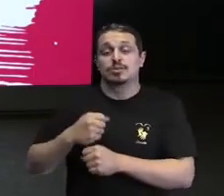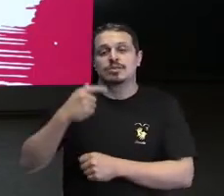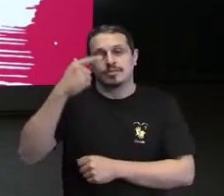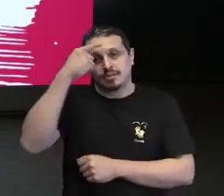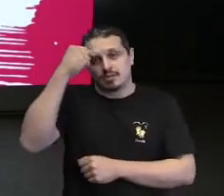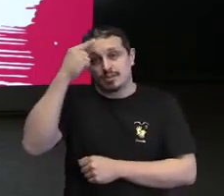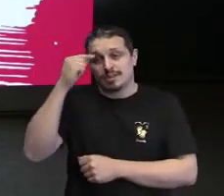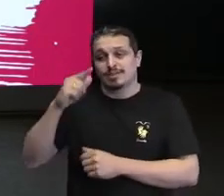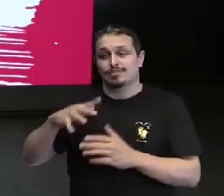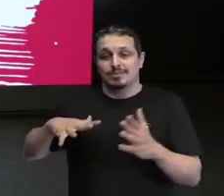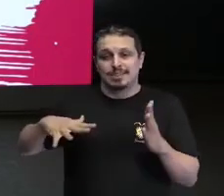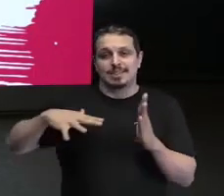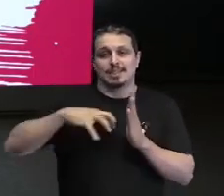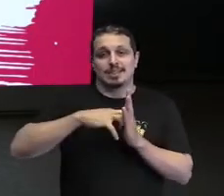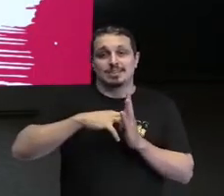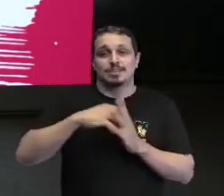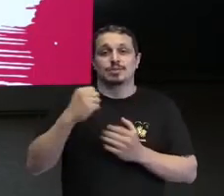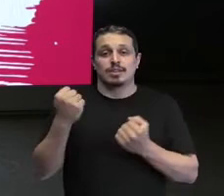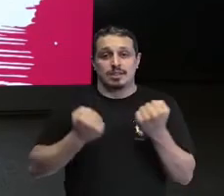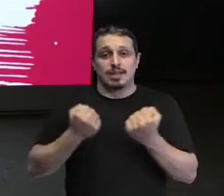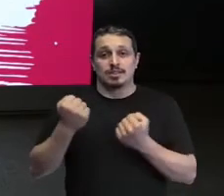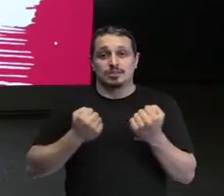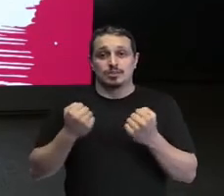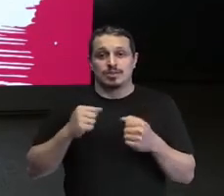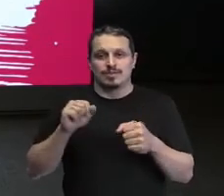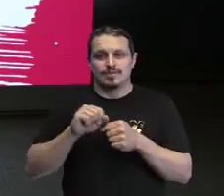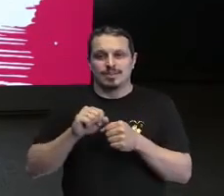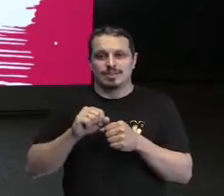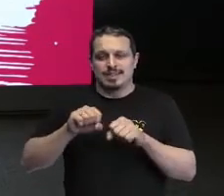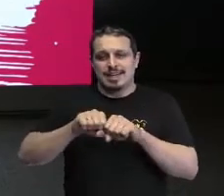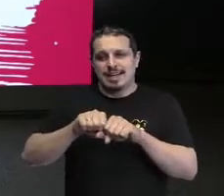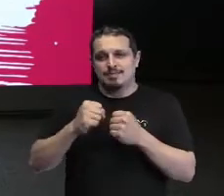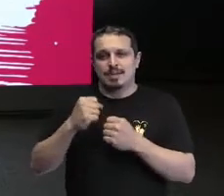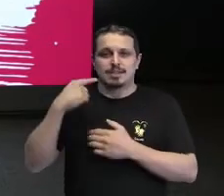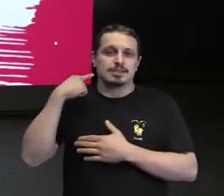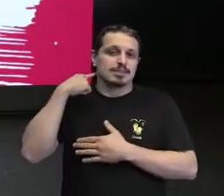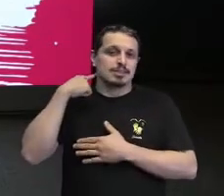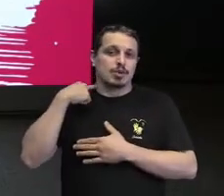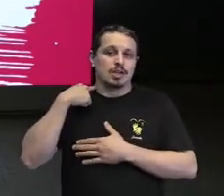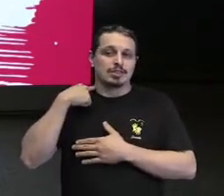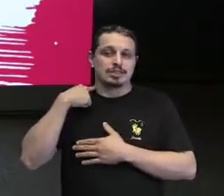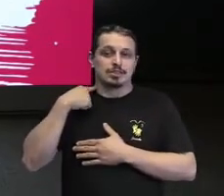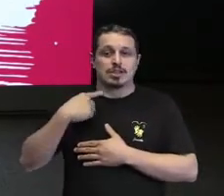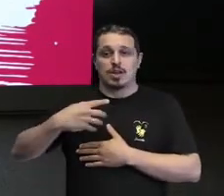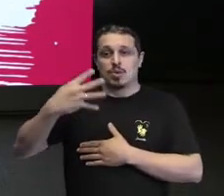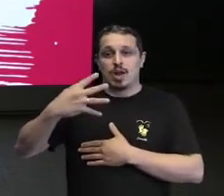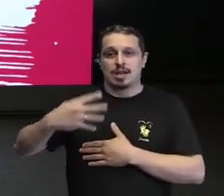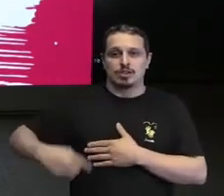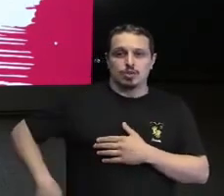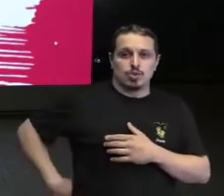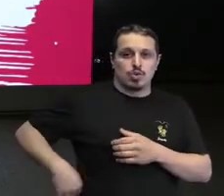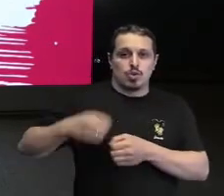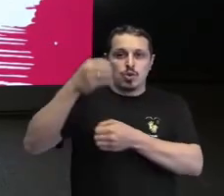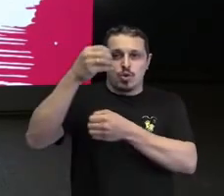acidente de carro. Eu quebrei o pescoço. E fiquei tetraplégica. Perdi todos os movimentos do corpo.